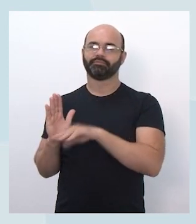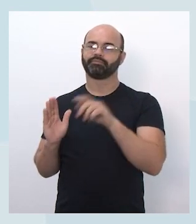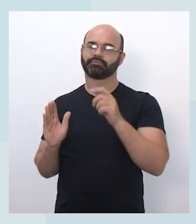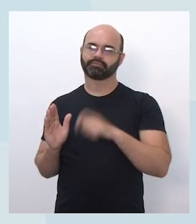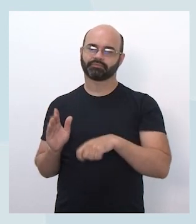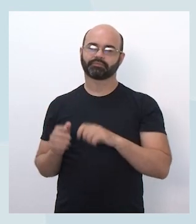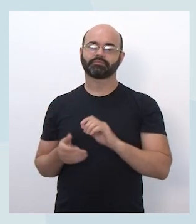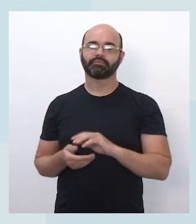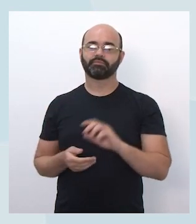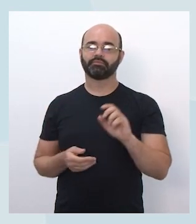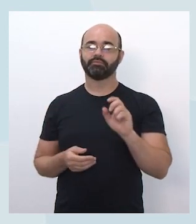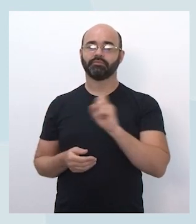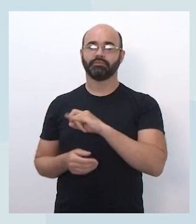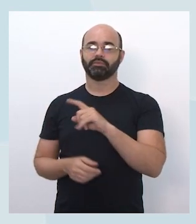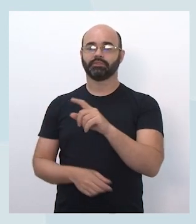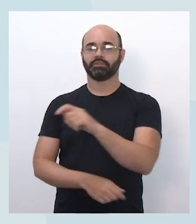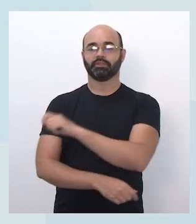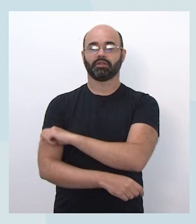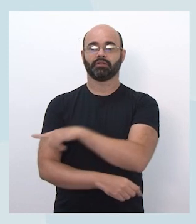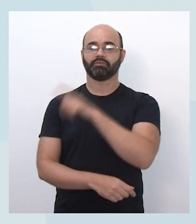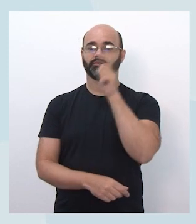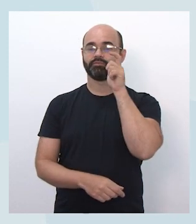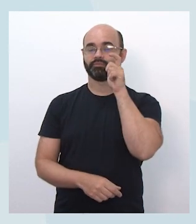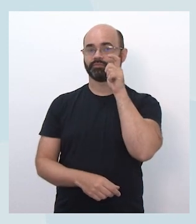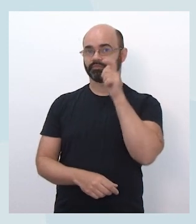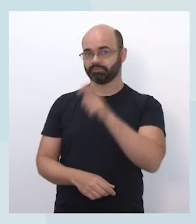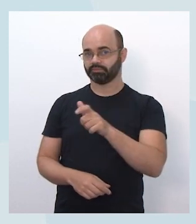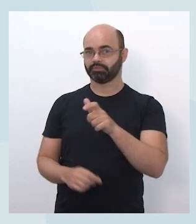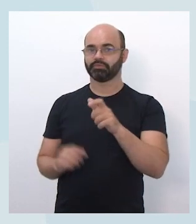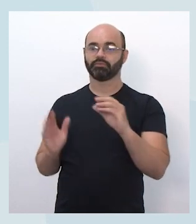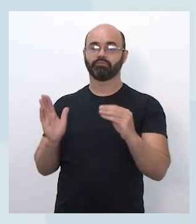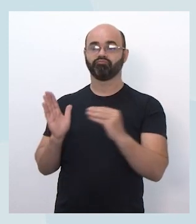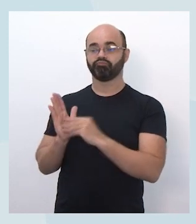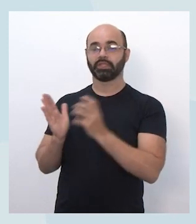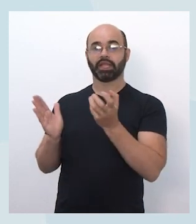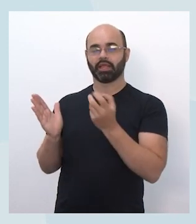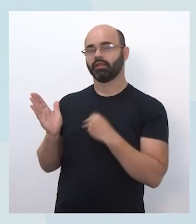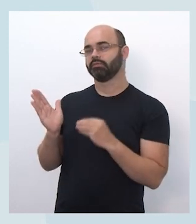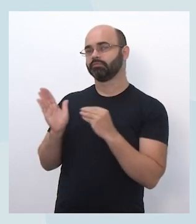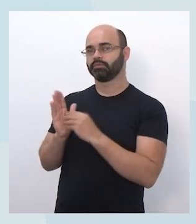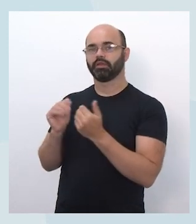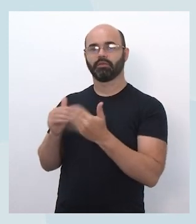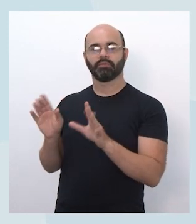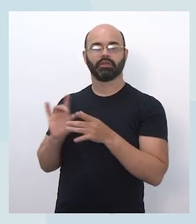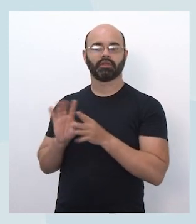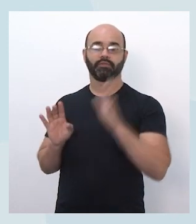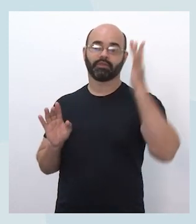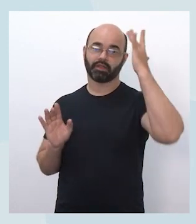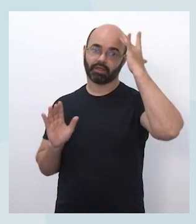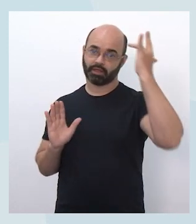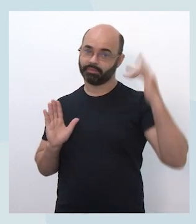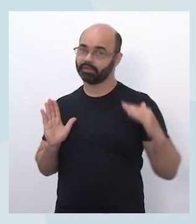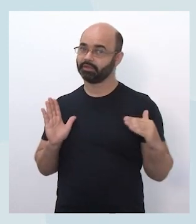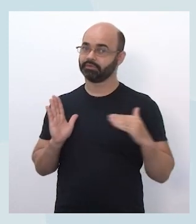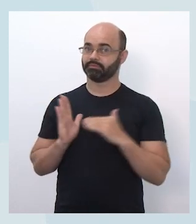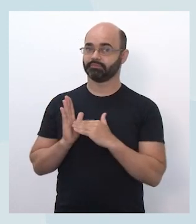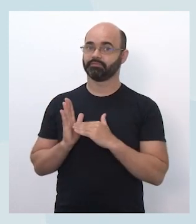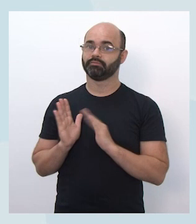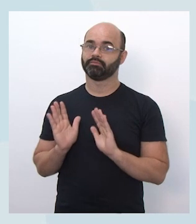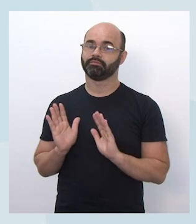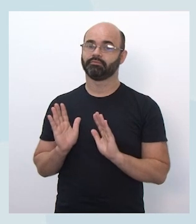manifestação de interesse para os alunos receberem os chips ainda está aberto. O prazo é até amanhã, na verdade,